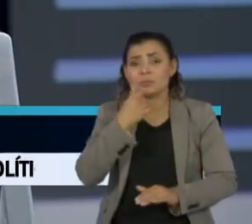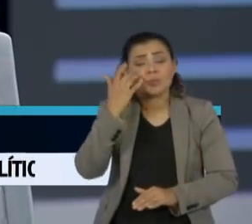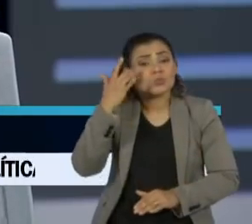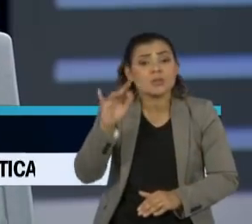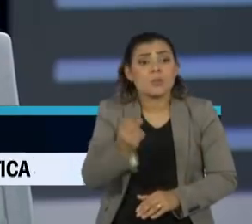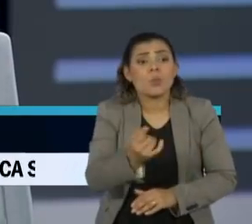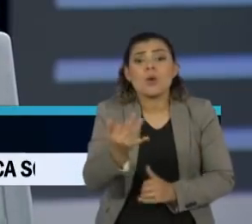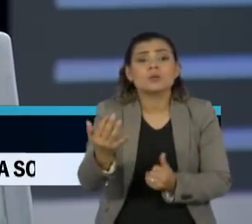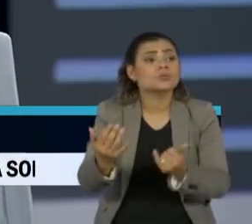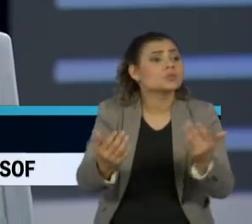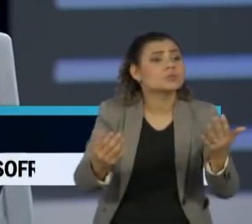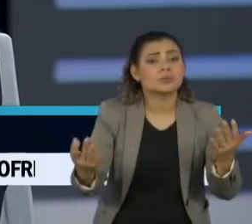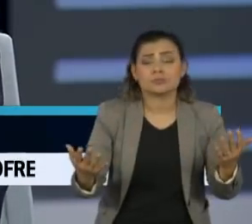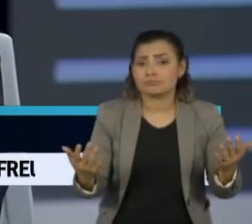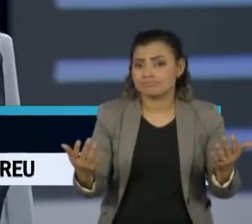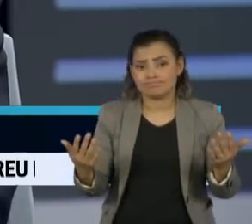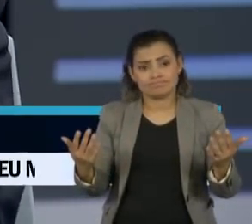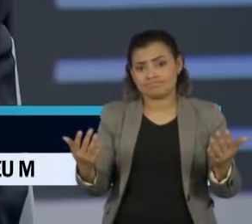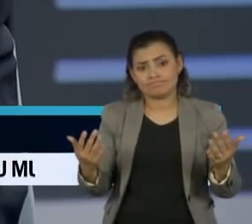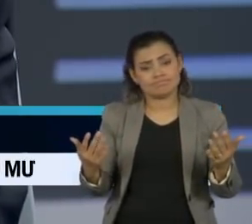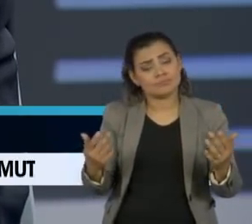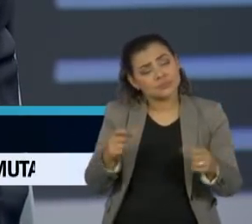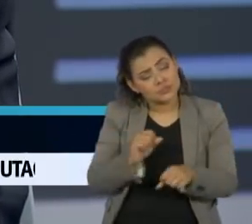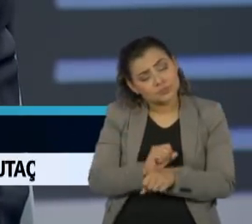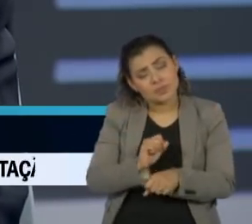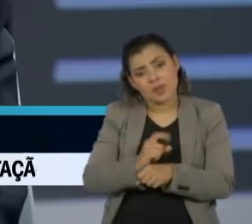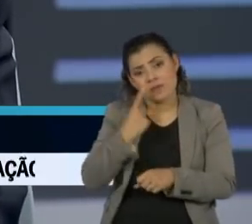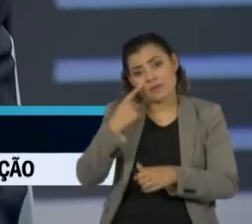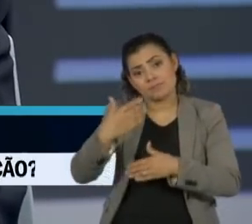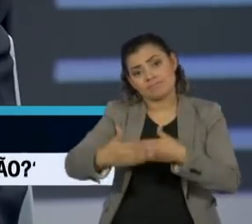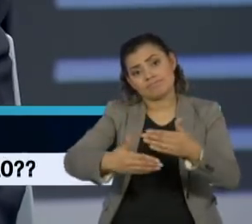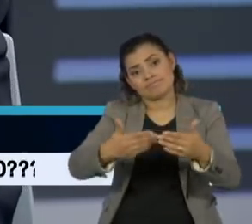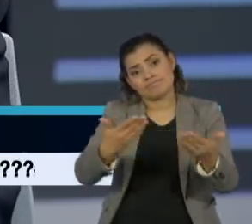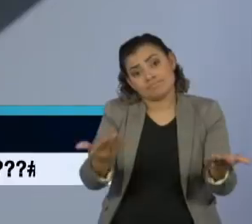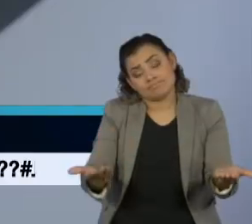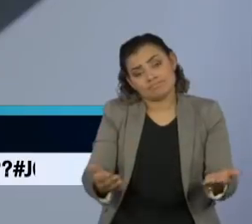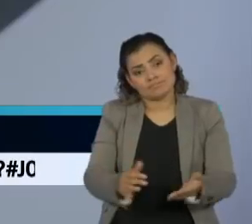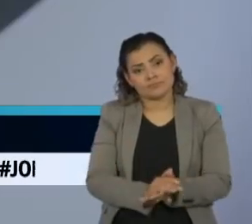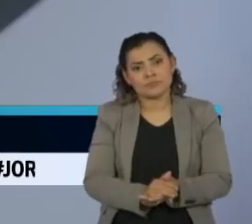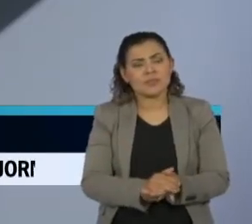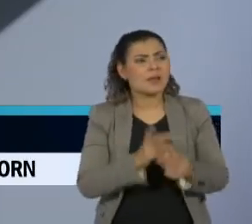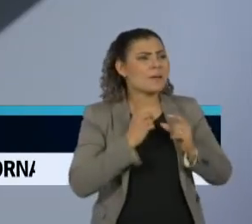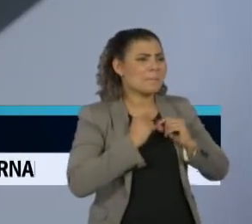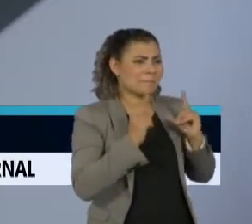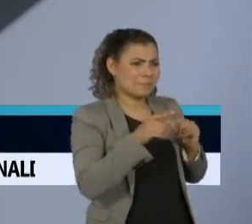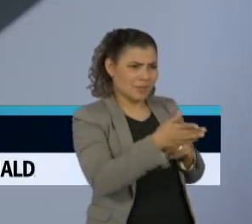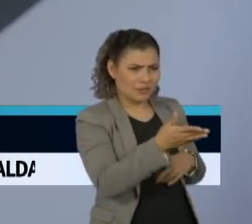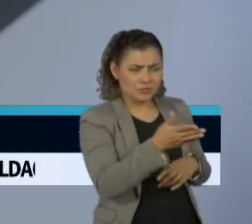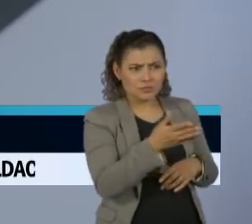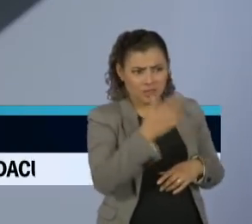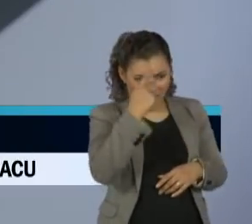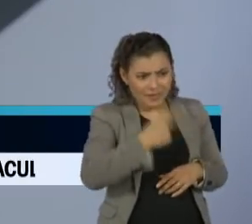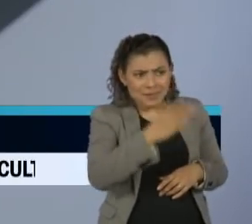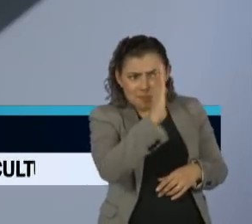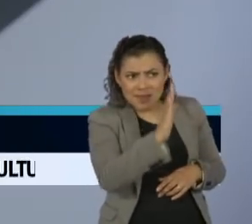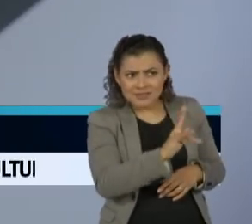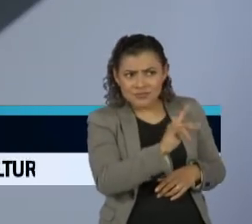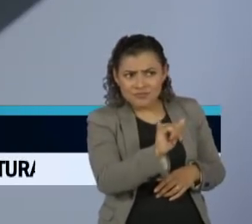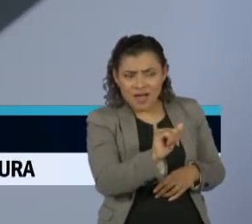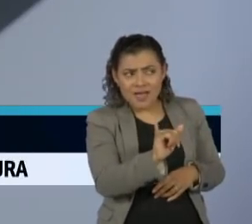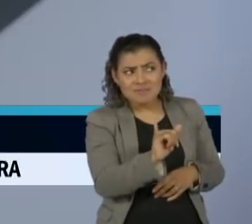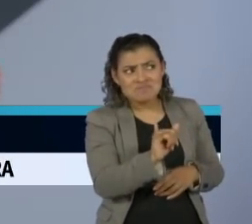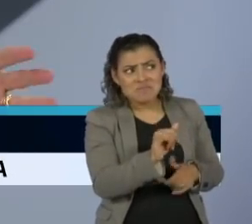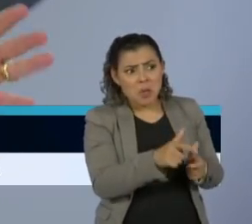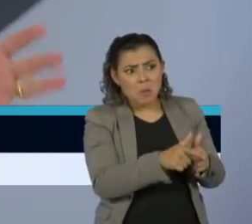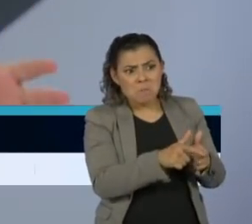número de casos com a realidade, nós vamos ter que esperar para ver o que acontece. Doutor Saldívio, o senhor acha que aqui no Brasil a gente vai ter o mesmo tipo de